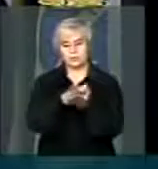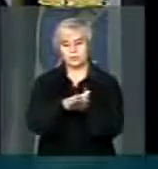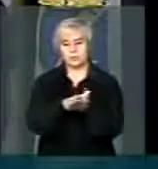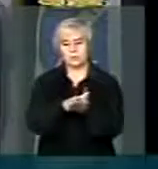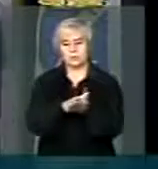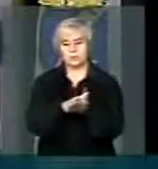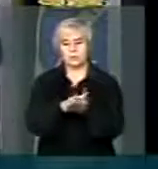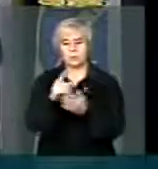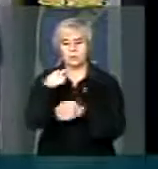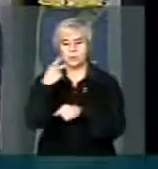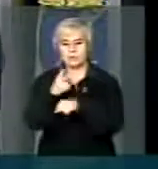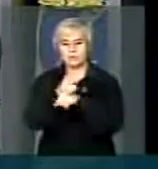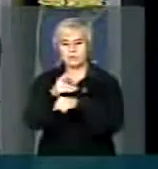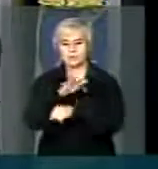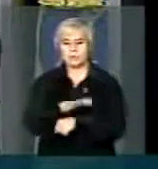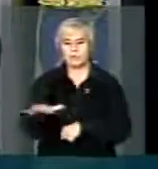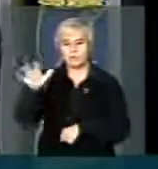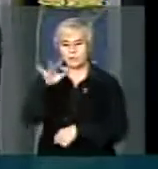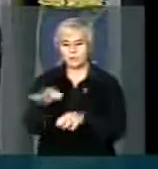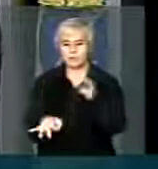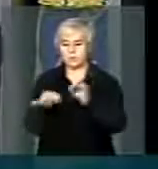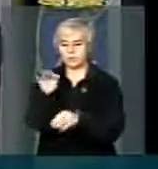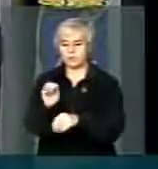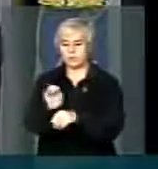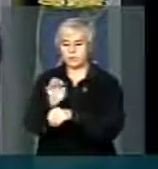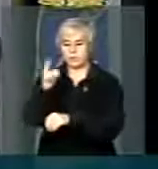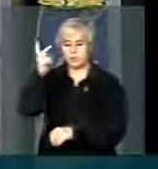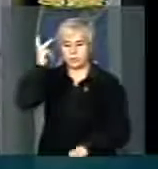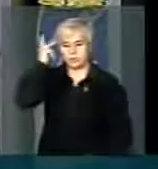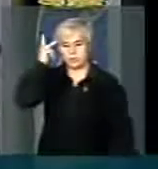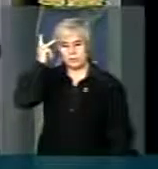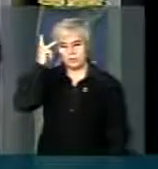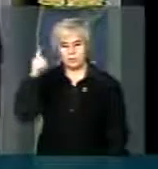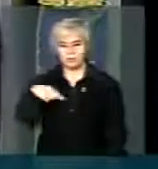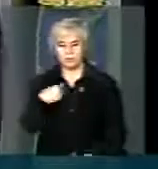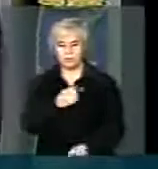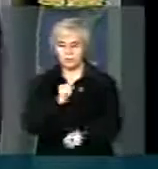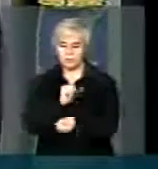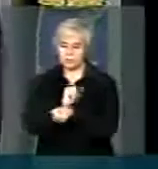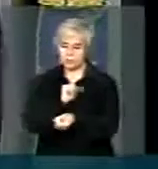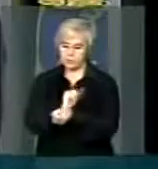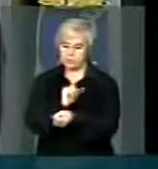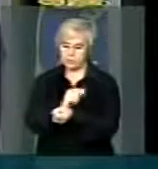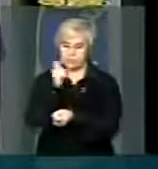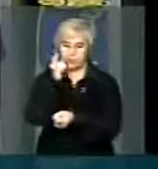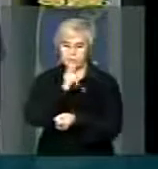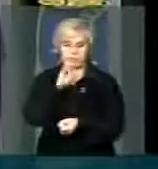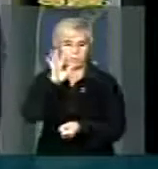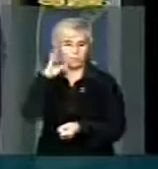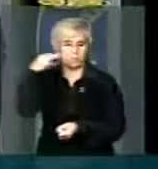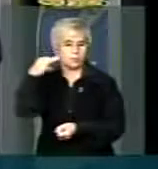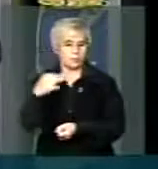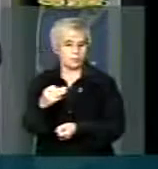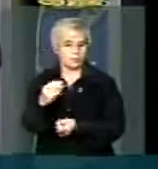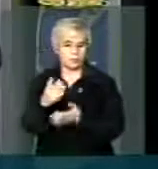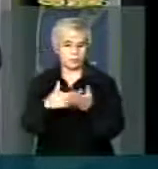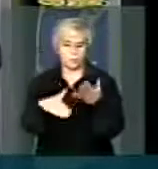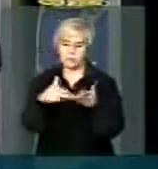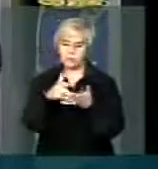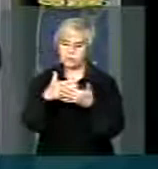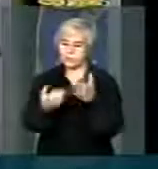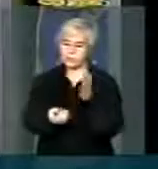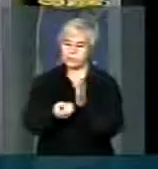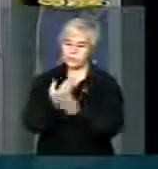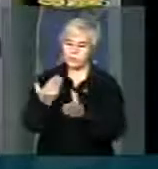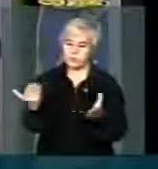na Procuradoria-Geral da Justiça de São Paulo, e nós esperamos que sejam tomadas medidas cabíveis à instauração